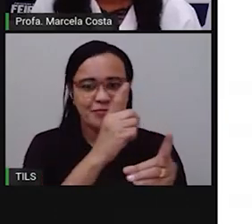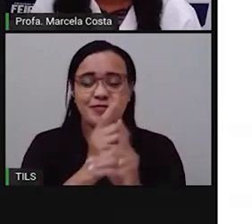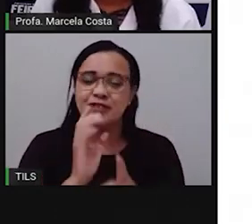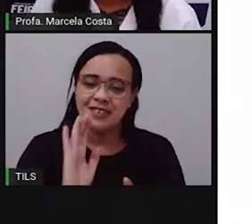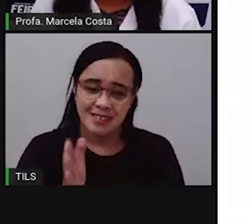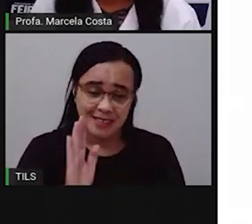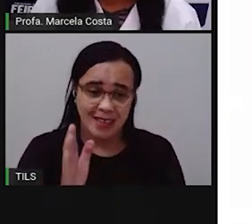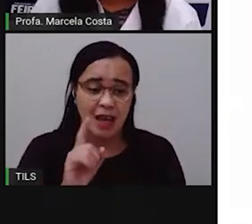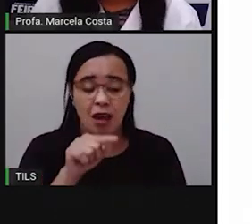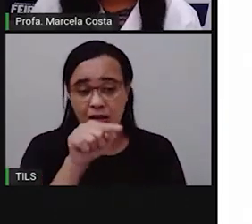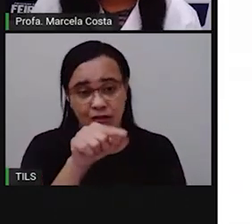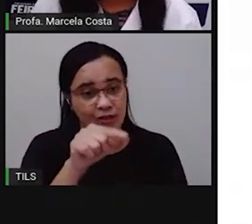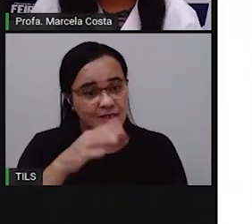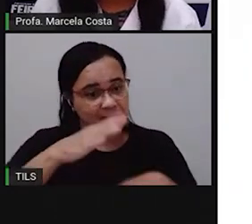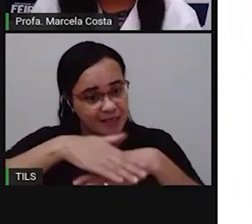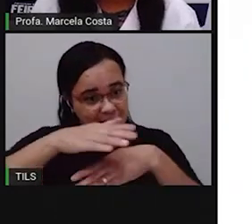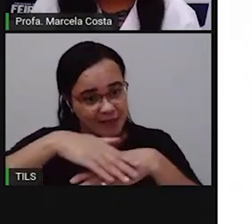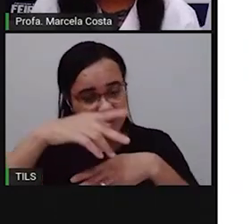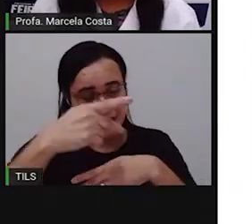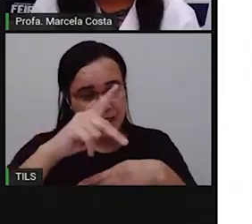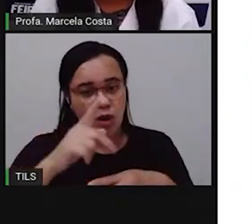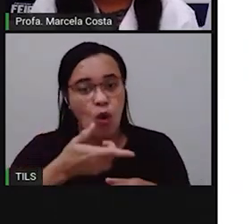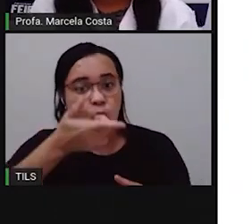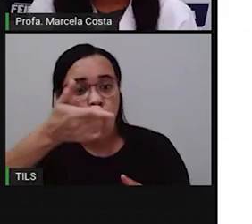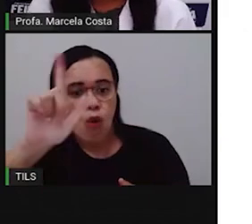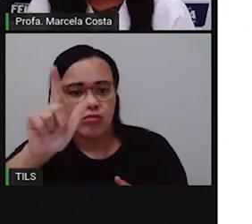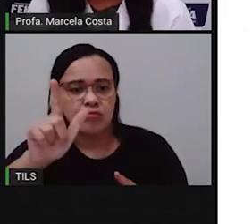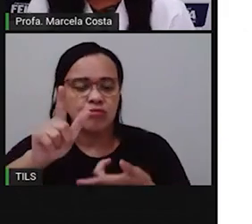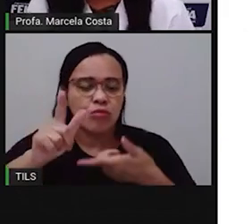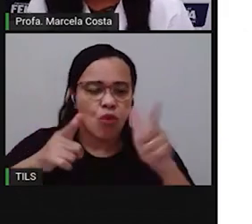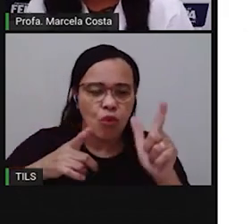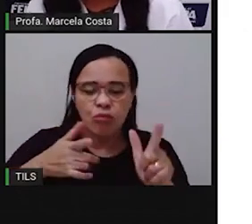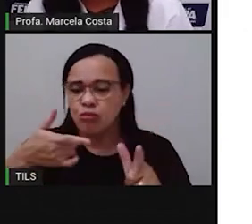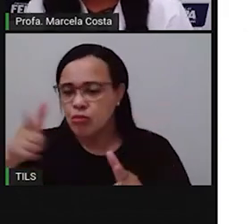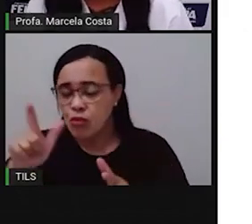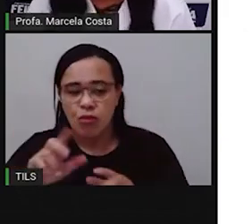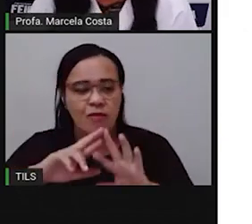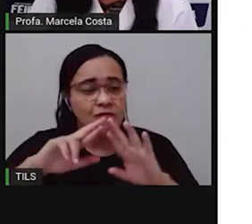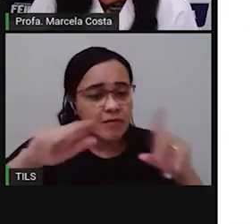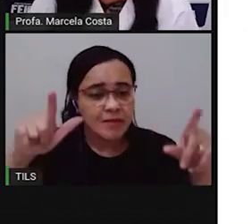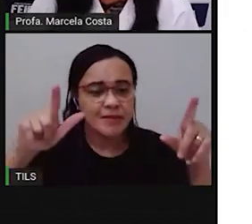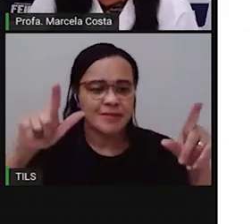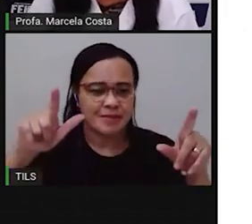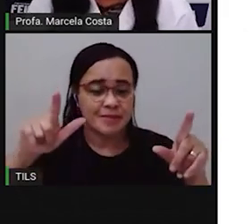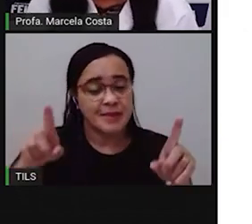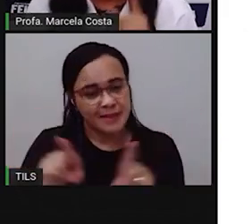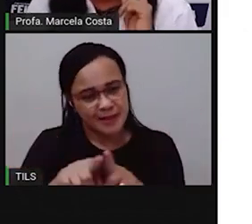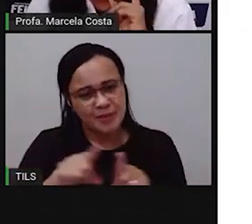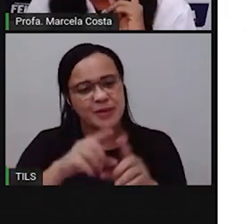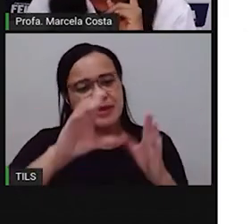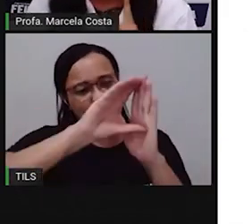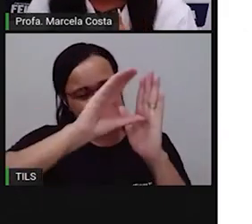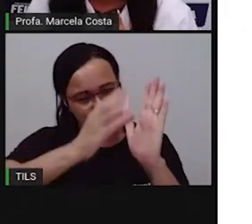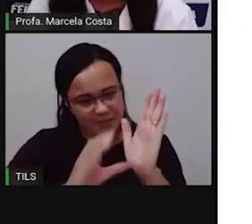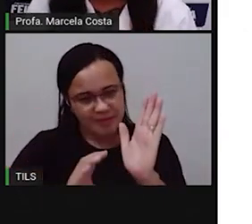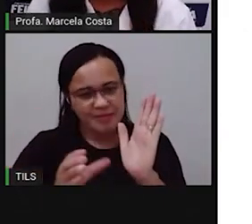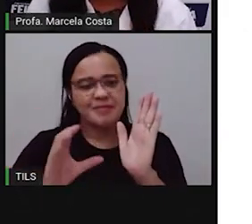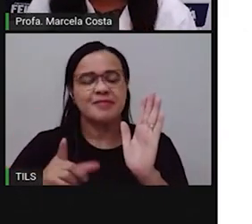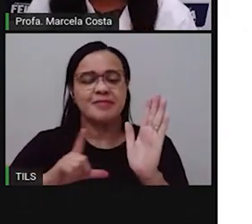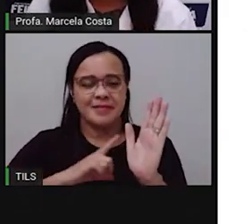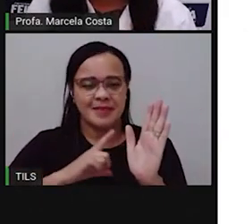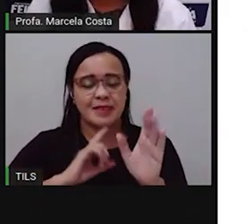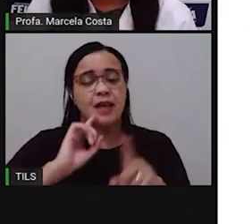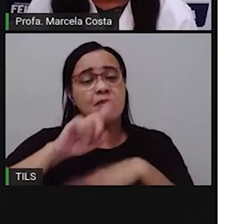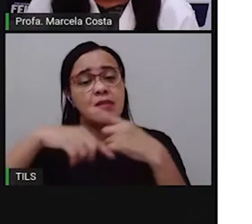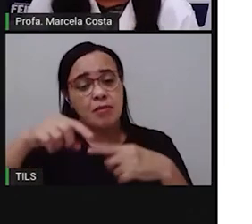ver outros espaços ou trazer mais características desses lugares. Você vai registrar